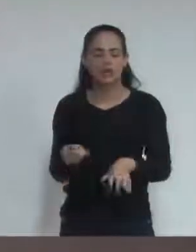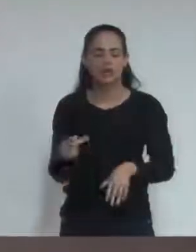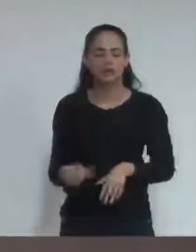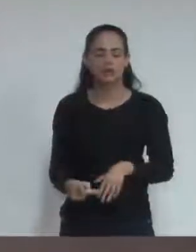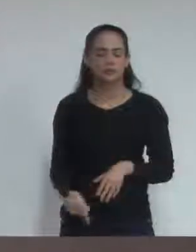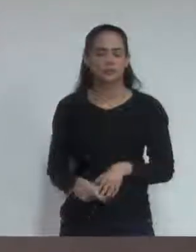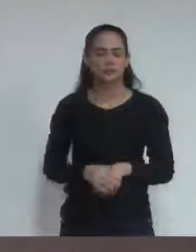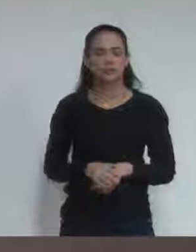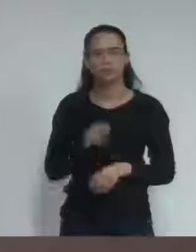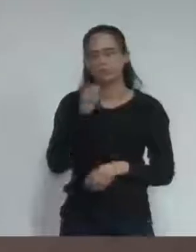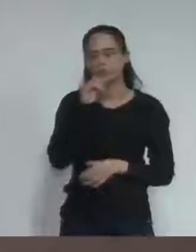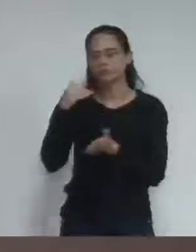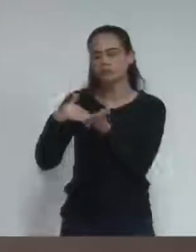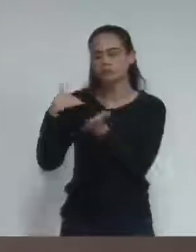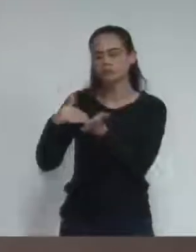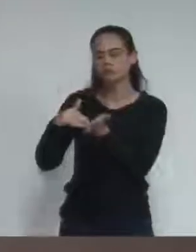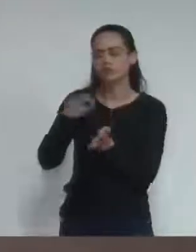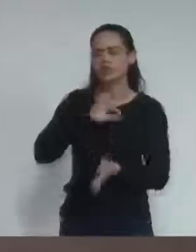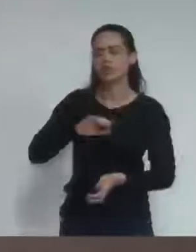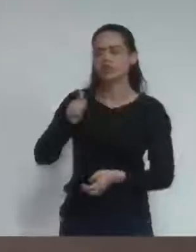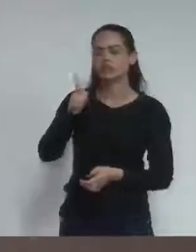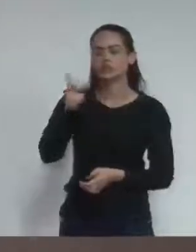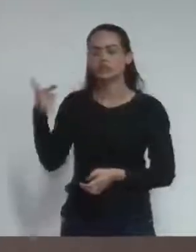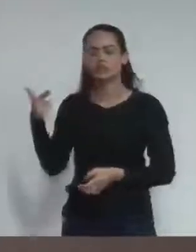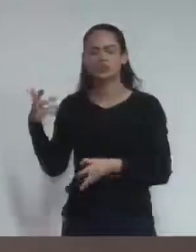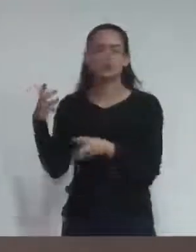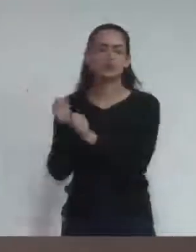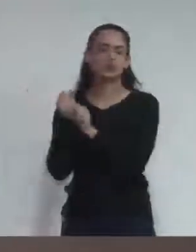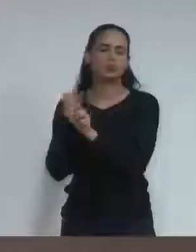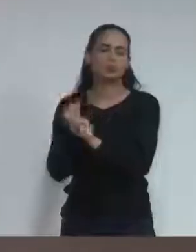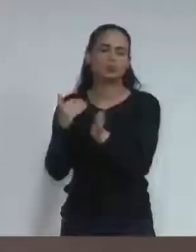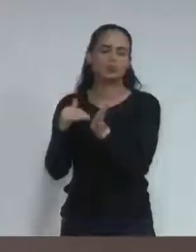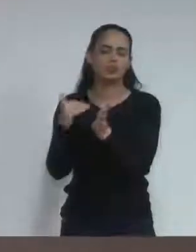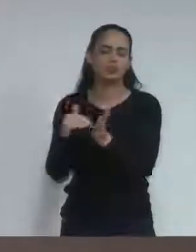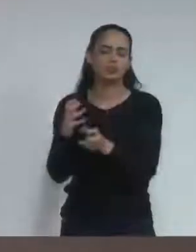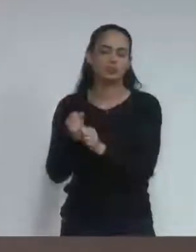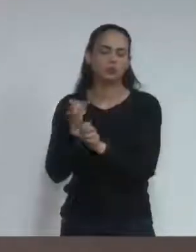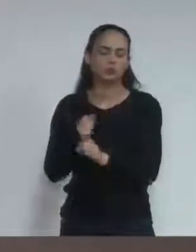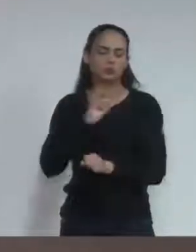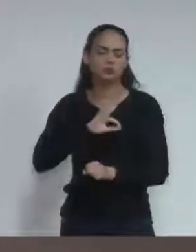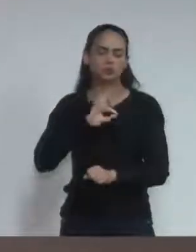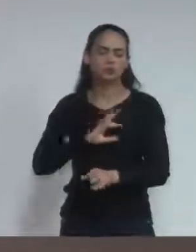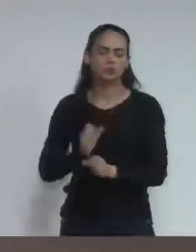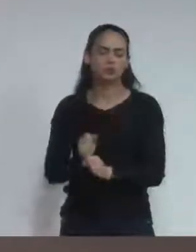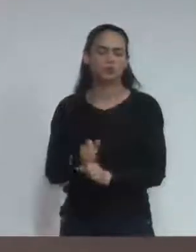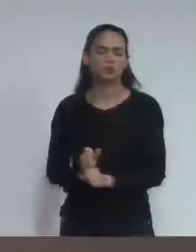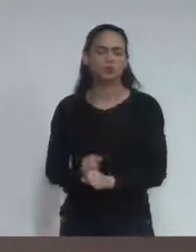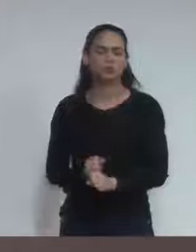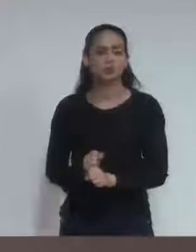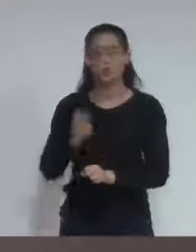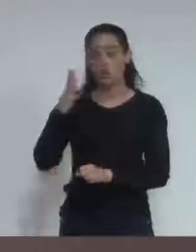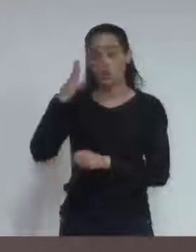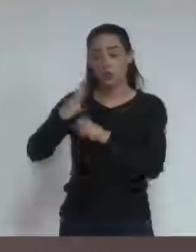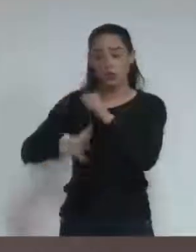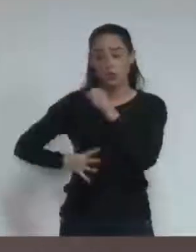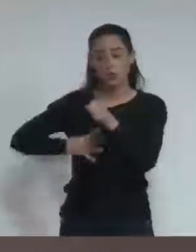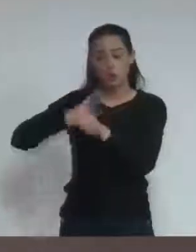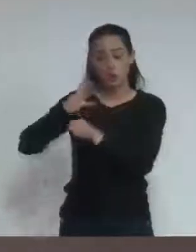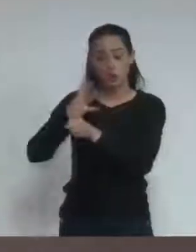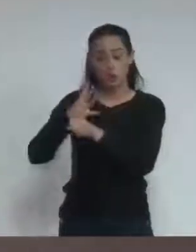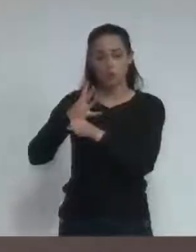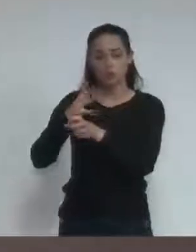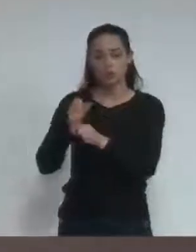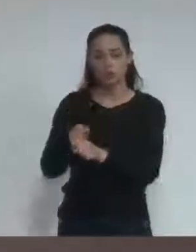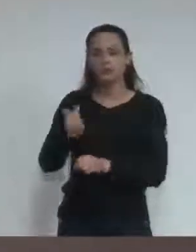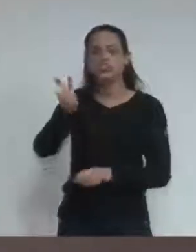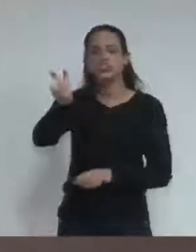que ganha 12 mil, que custa mais 32%, que multiplica por 14,3%, em quatro anos, realmente, esses cinco